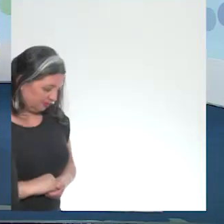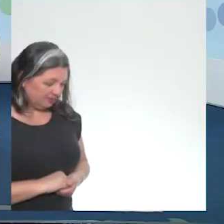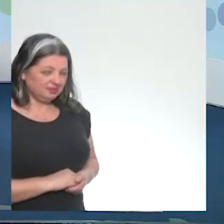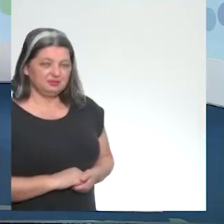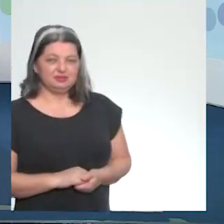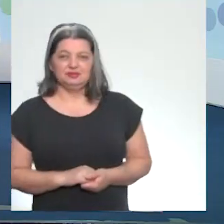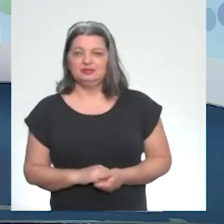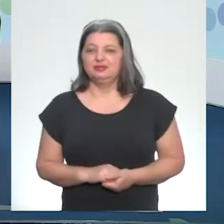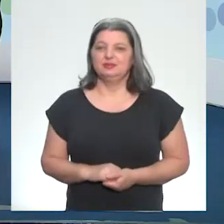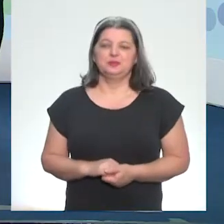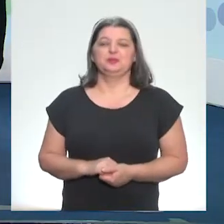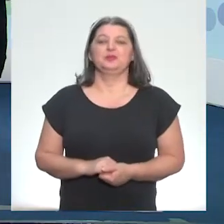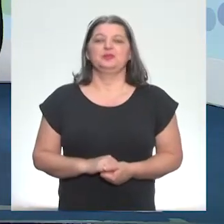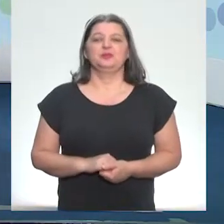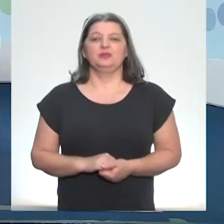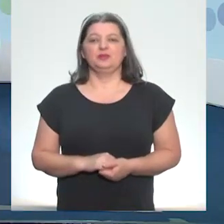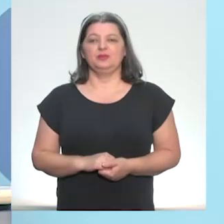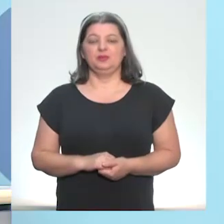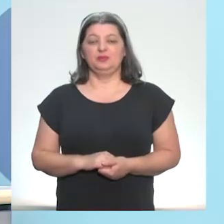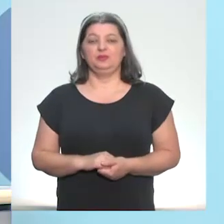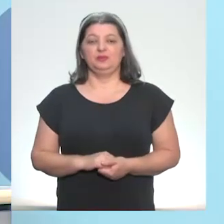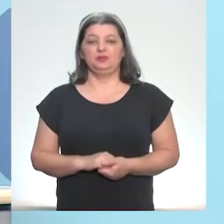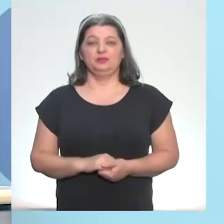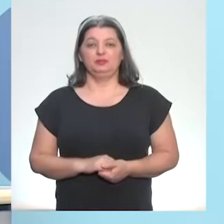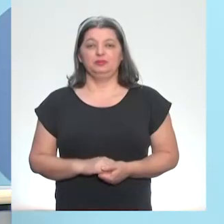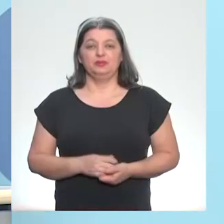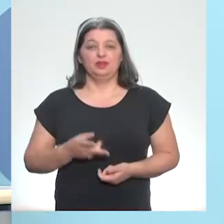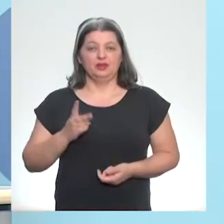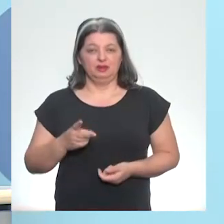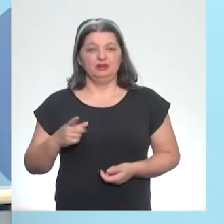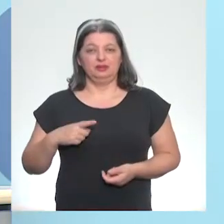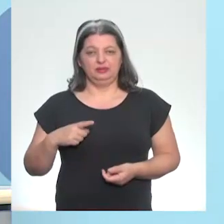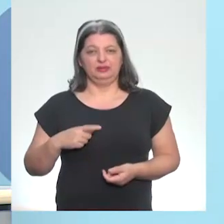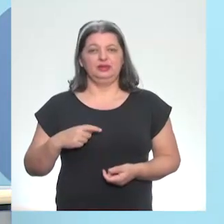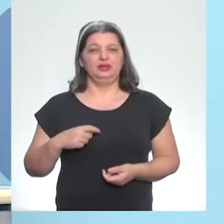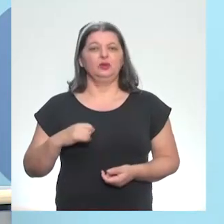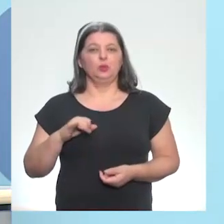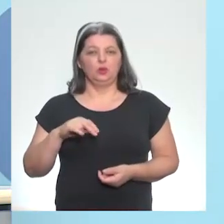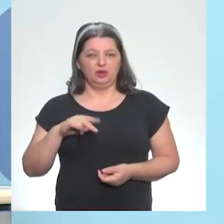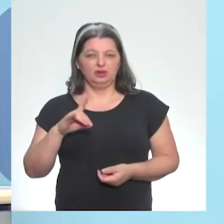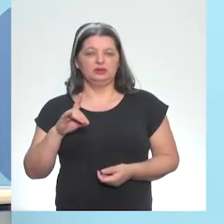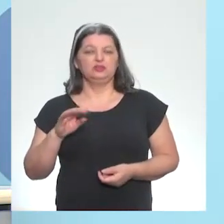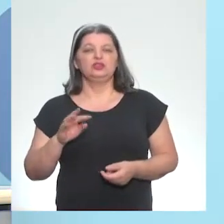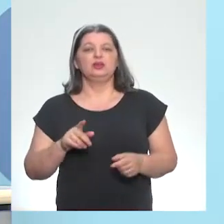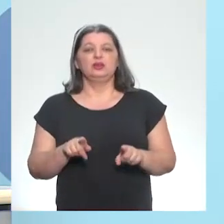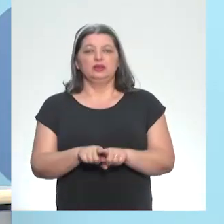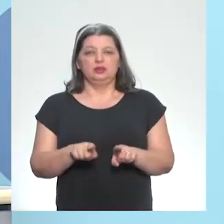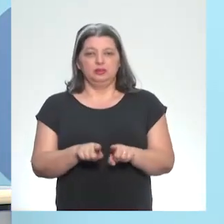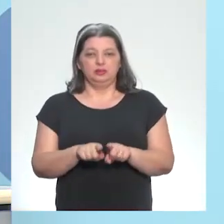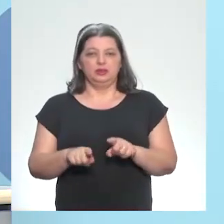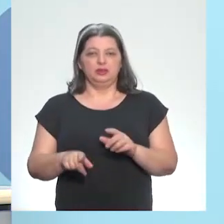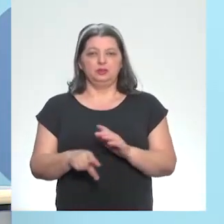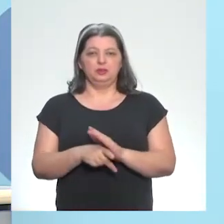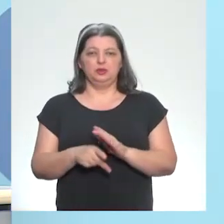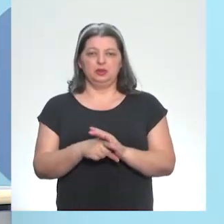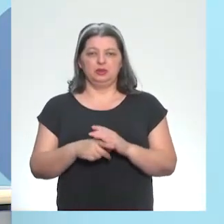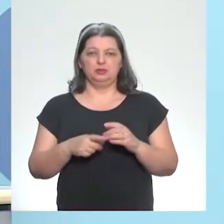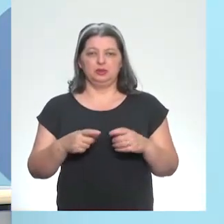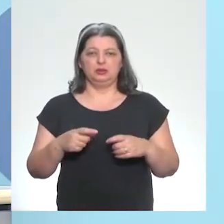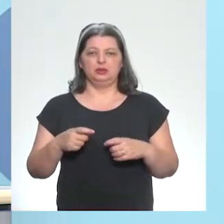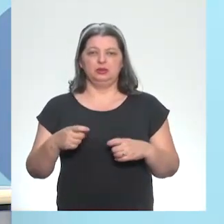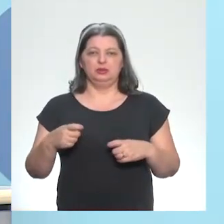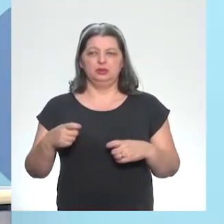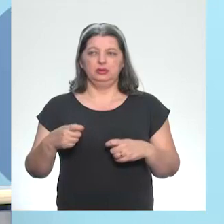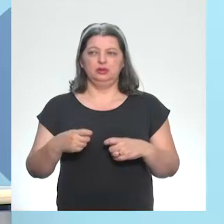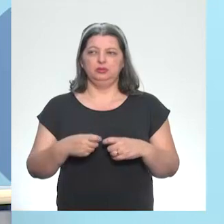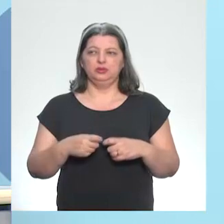Obrigada. Então, vamos lá. Então, a gente tem o int. A gente vai colocar o input para deixar claro. Aí a gente